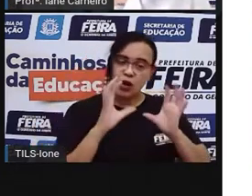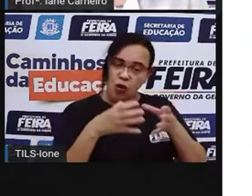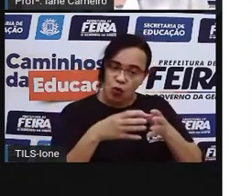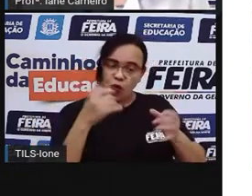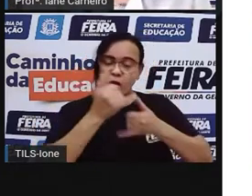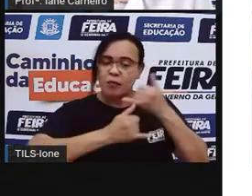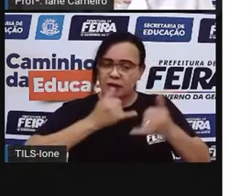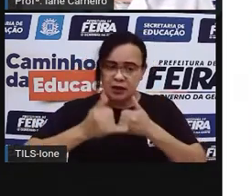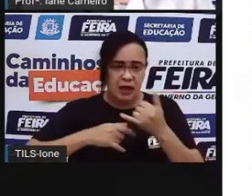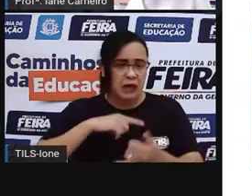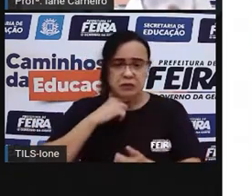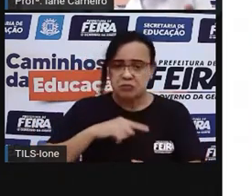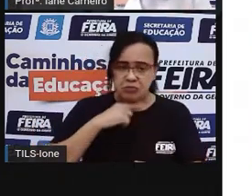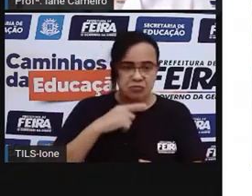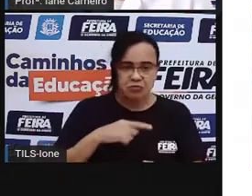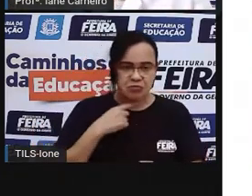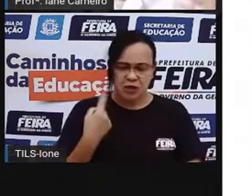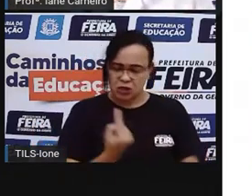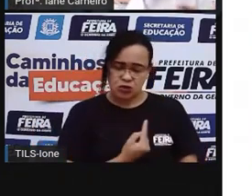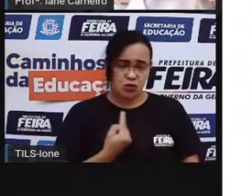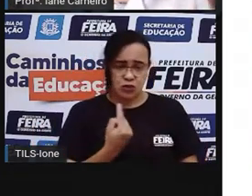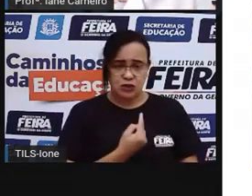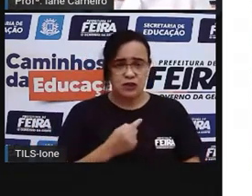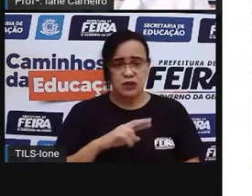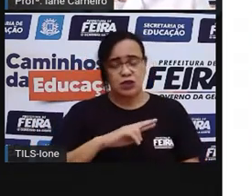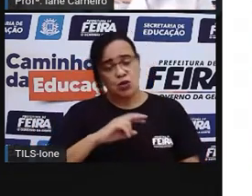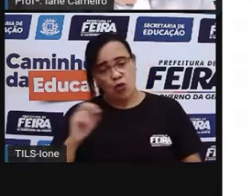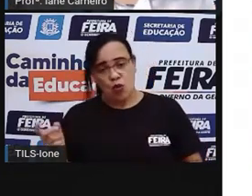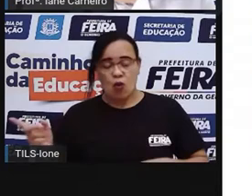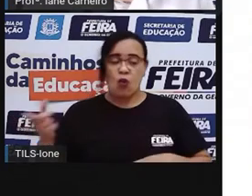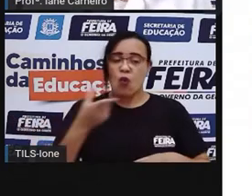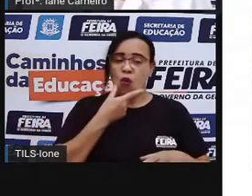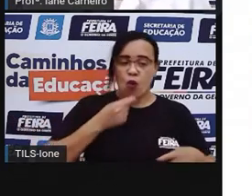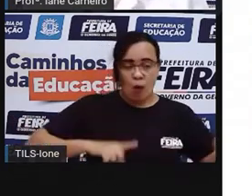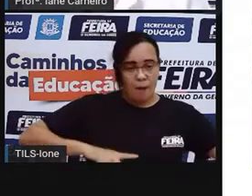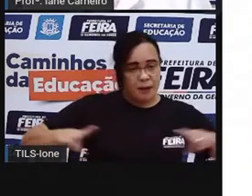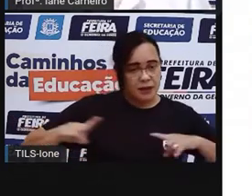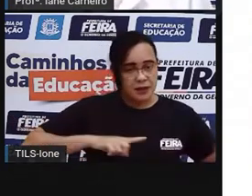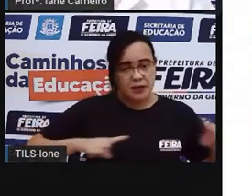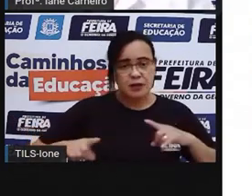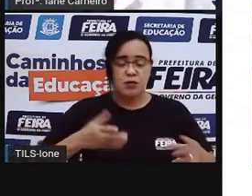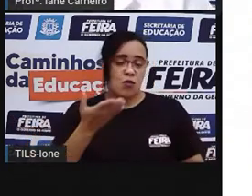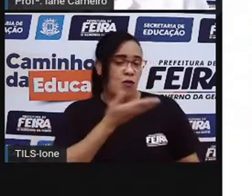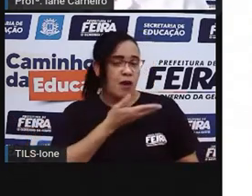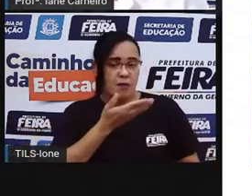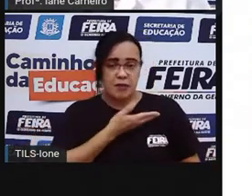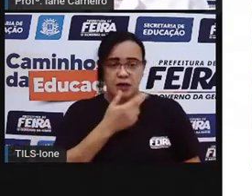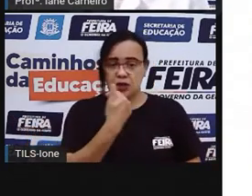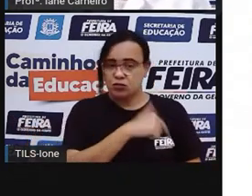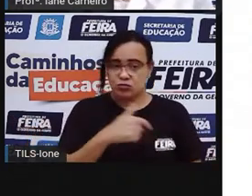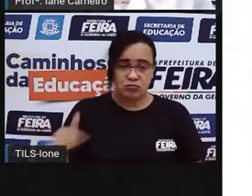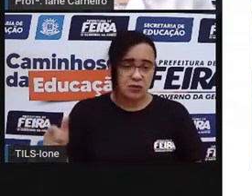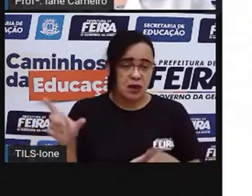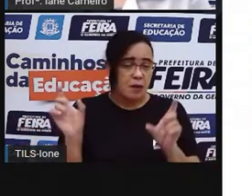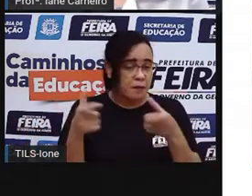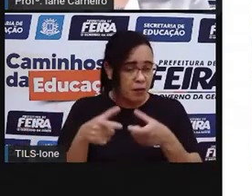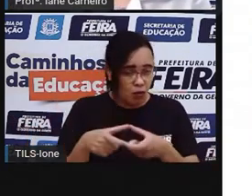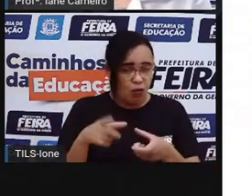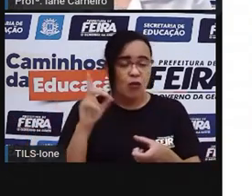pra brincar sozinho, né? De você pintar, se desafiar, marcar gol, né? E você fica mais distante do golzinho.